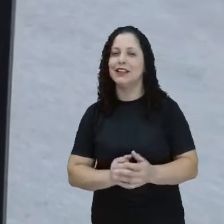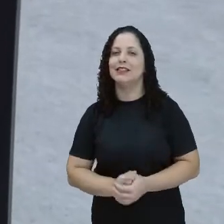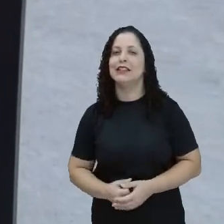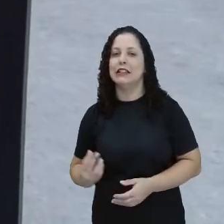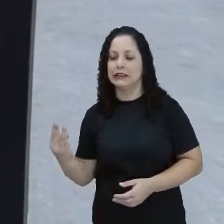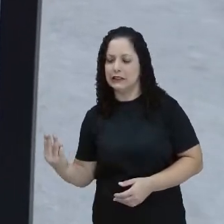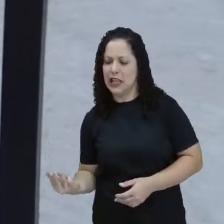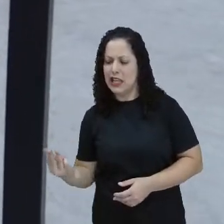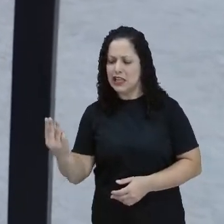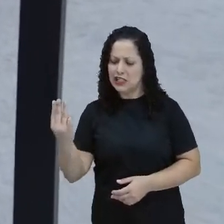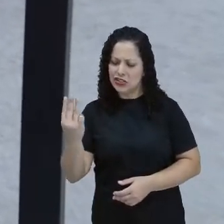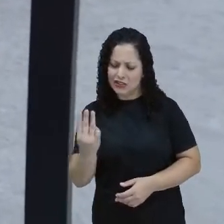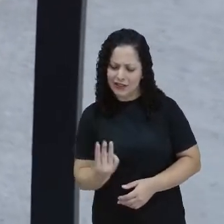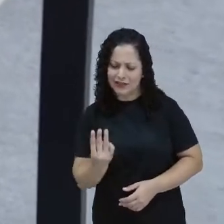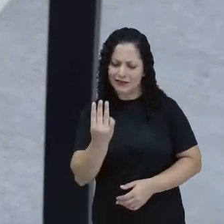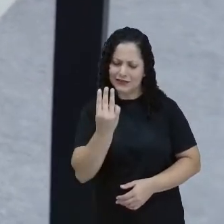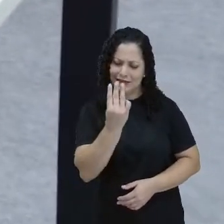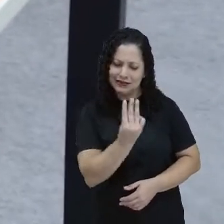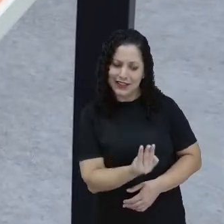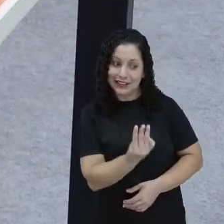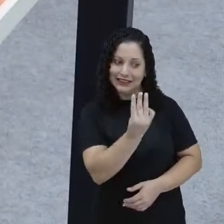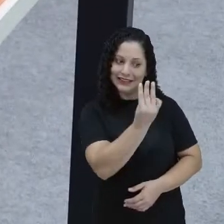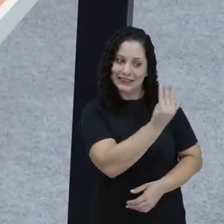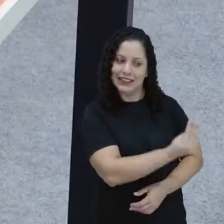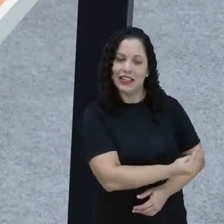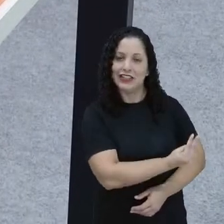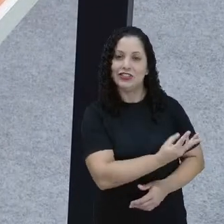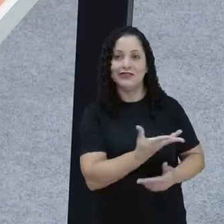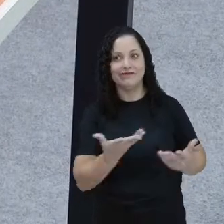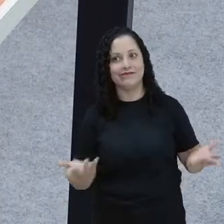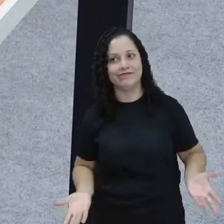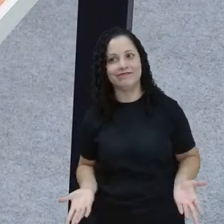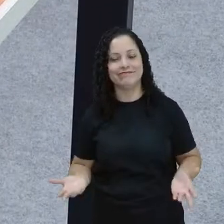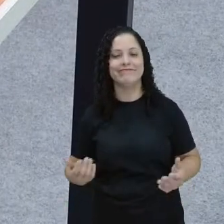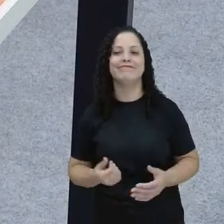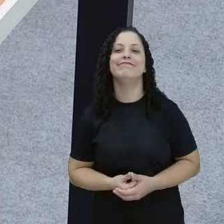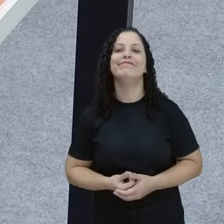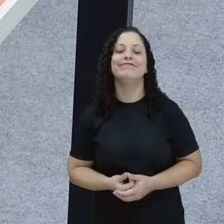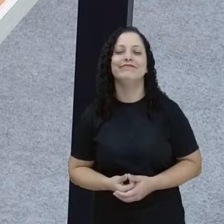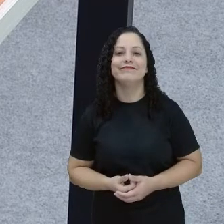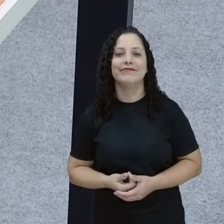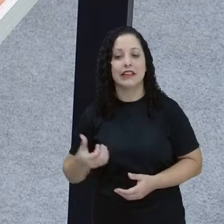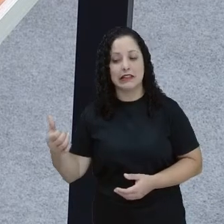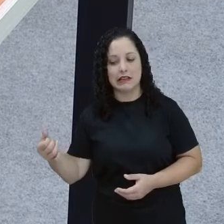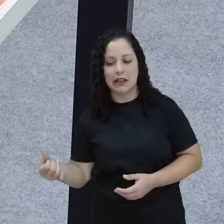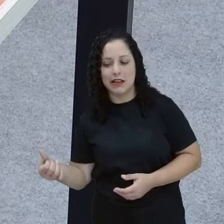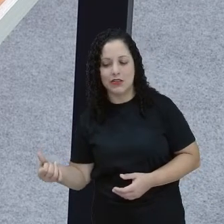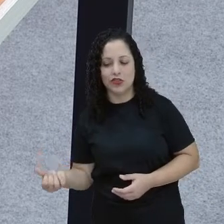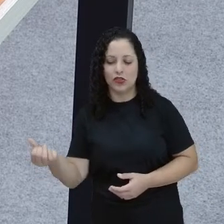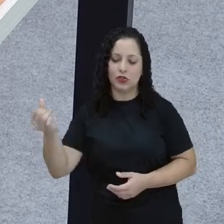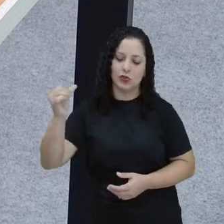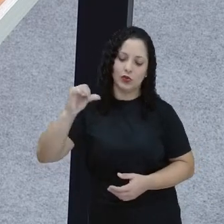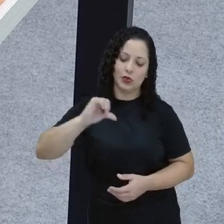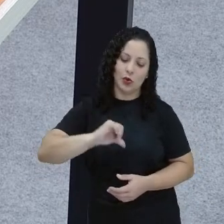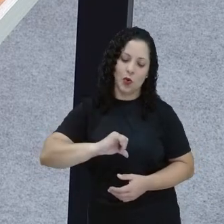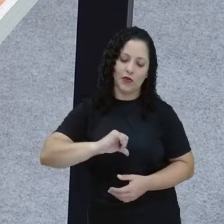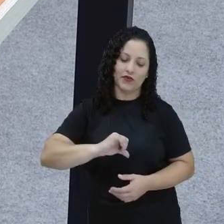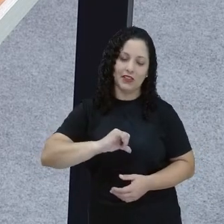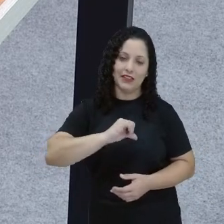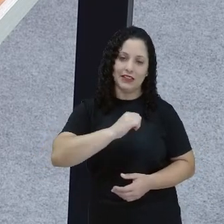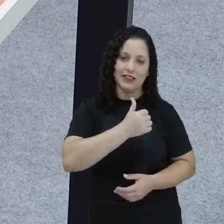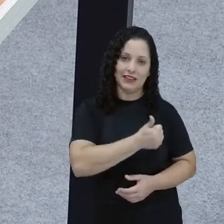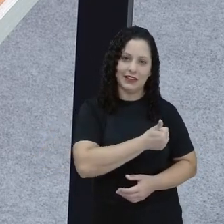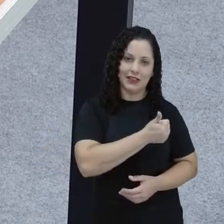três em três. Seis, sete, oito, nove. Aí. Dez, onze,